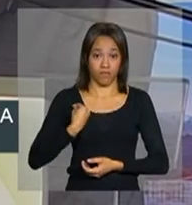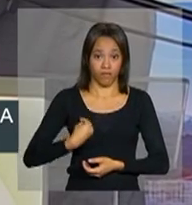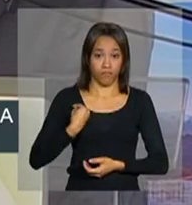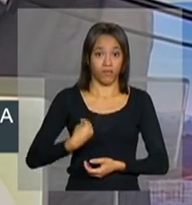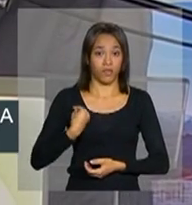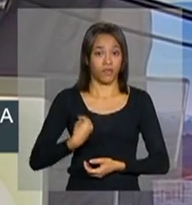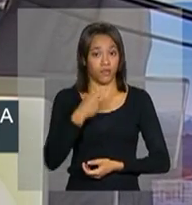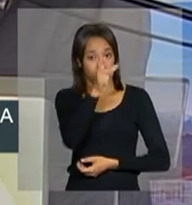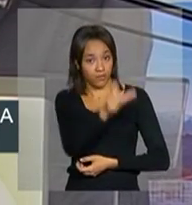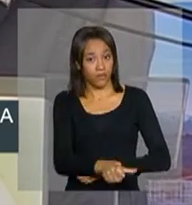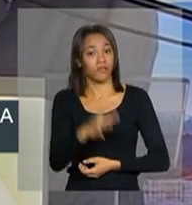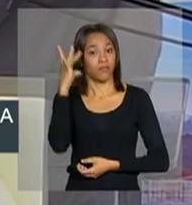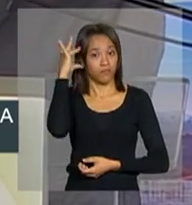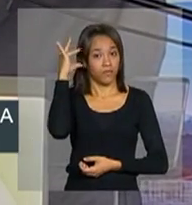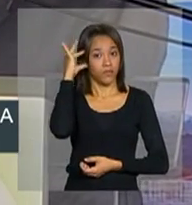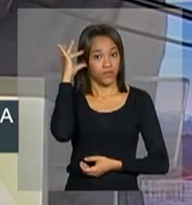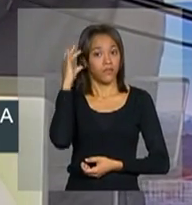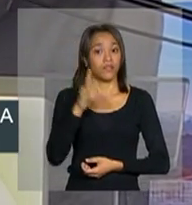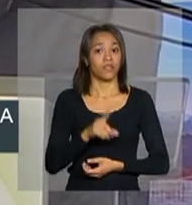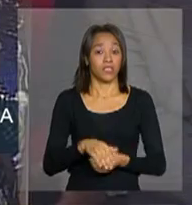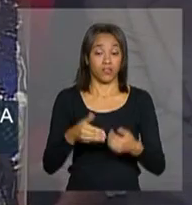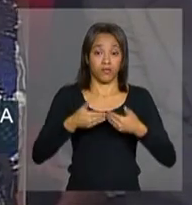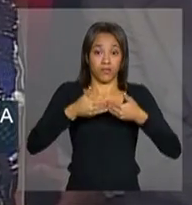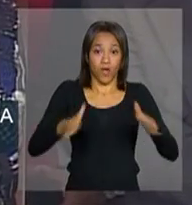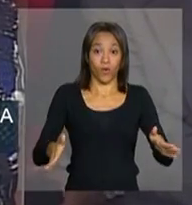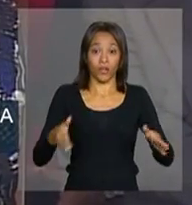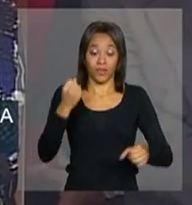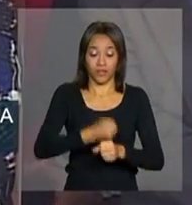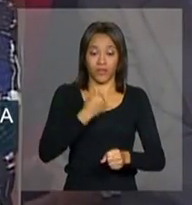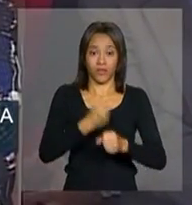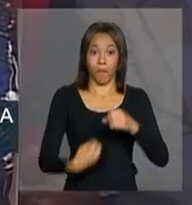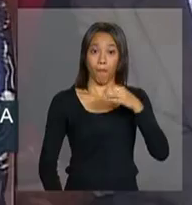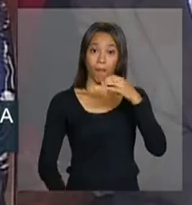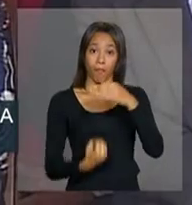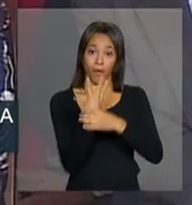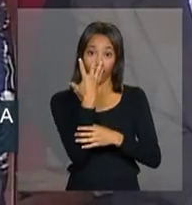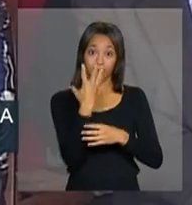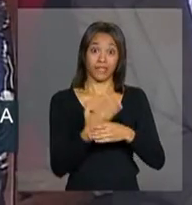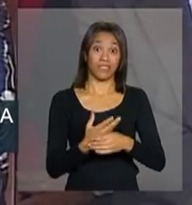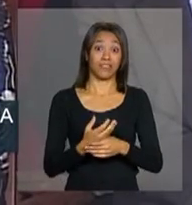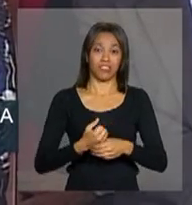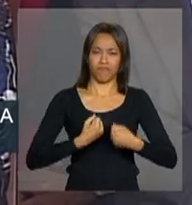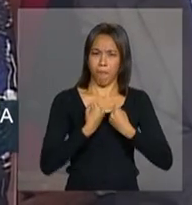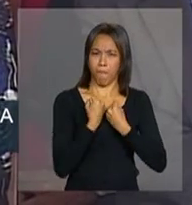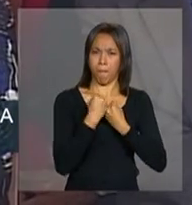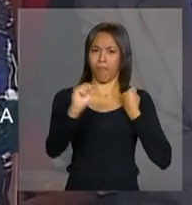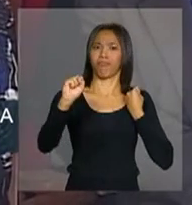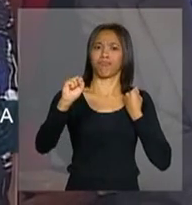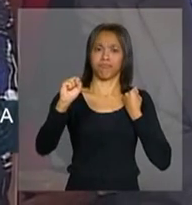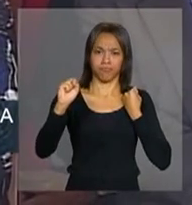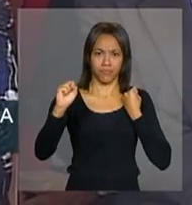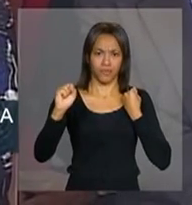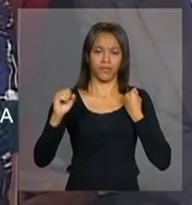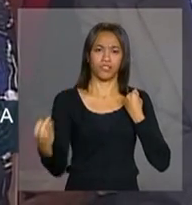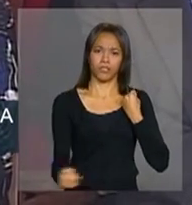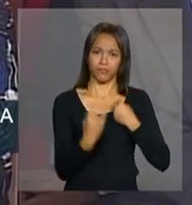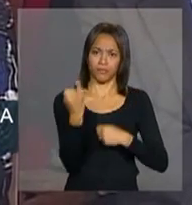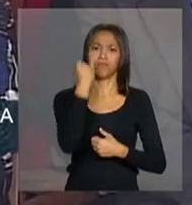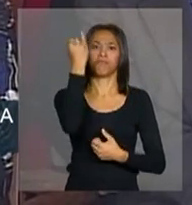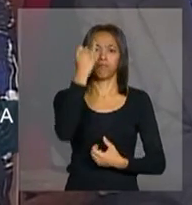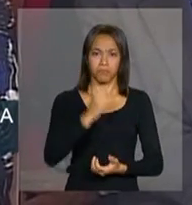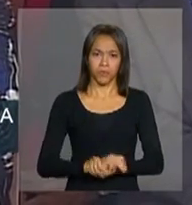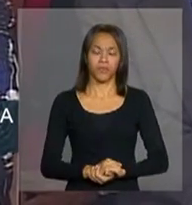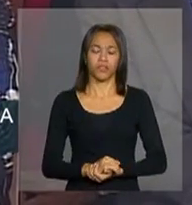Excelentíssima Senhora Presidente da República, inaugurando essa obra de grande dimensão importante